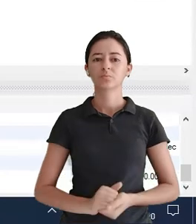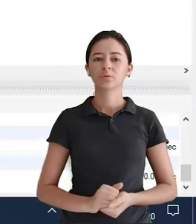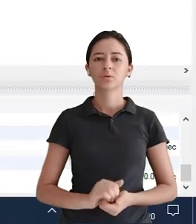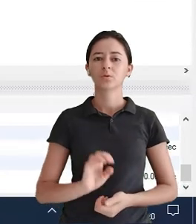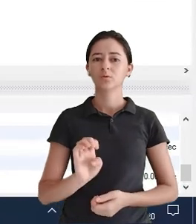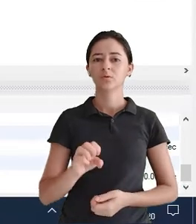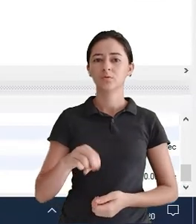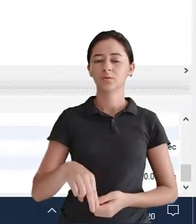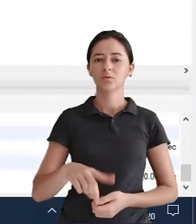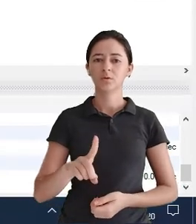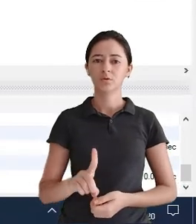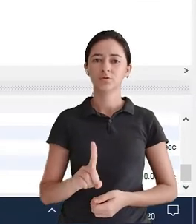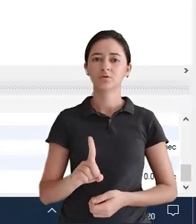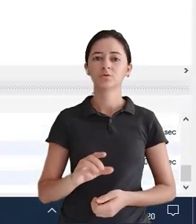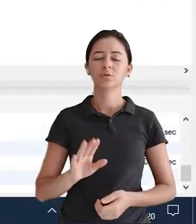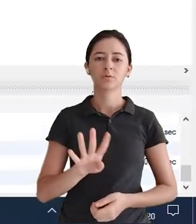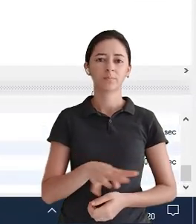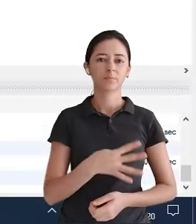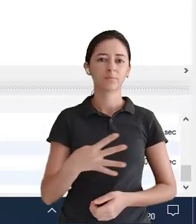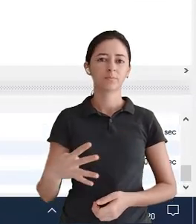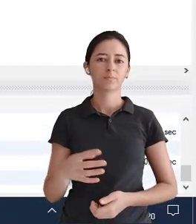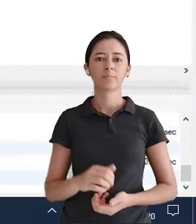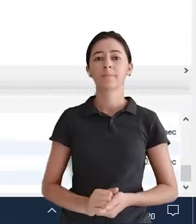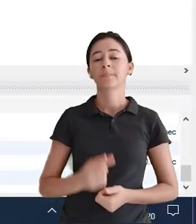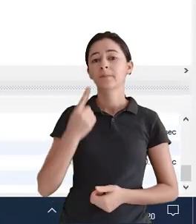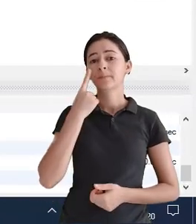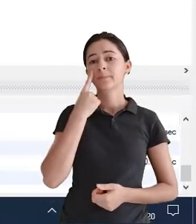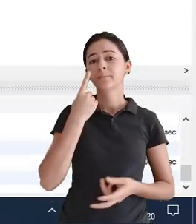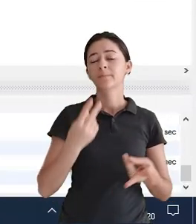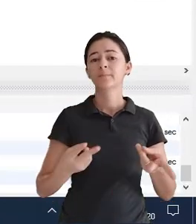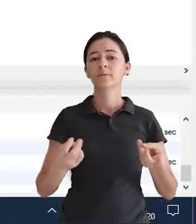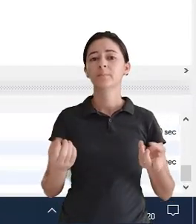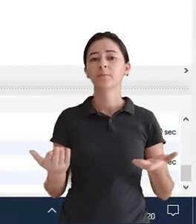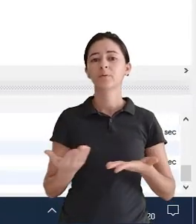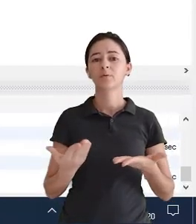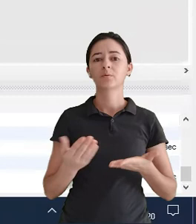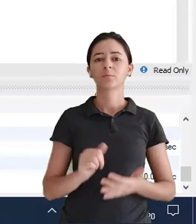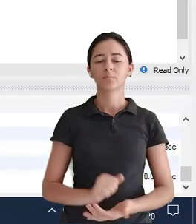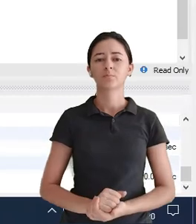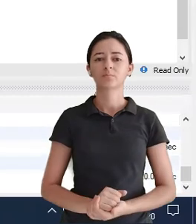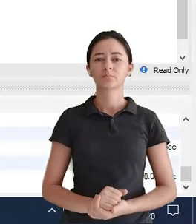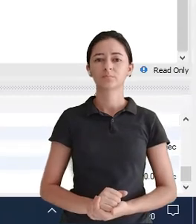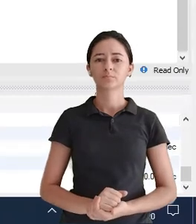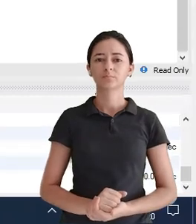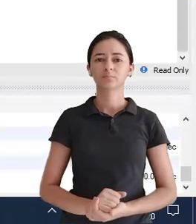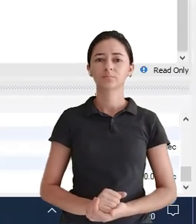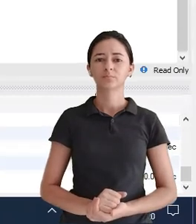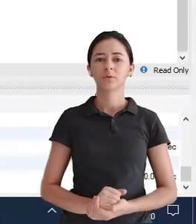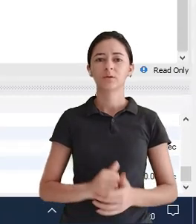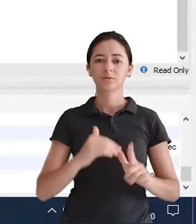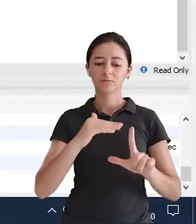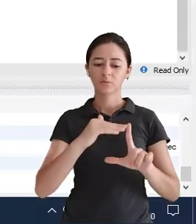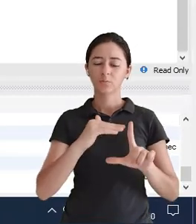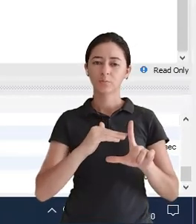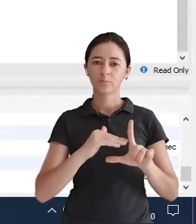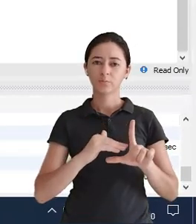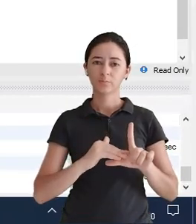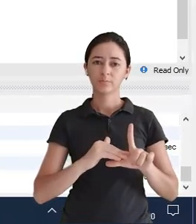ele aqui Deixa ele aqui Vai lá Por último Desde aqui Agora que ele foi Pra última posição Tá lá